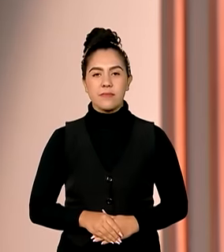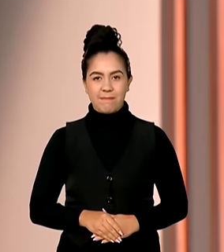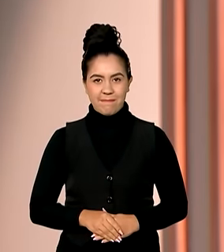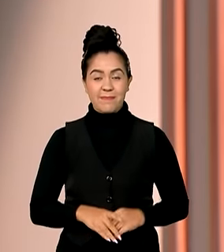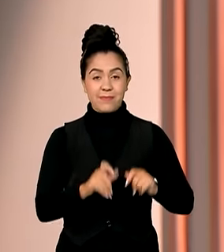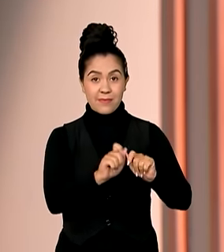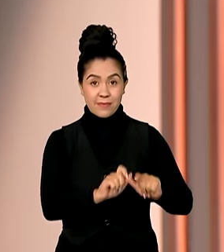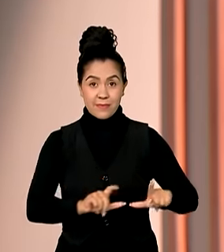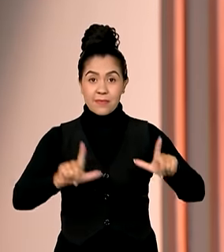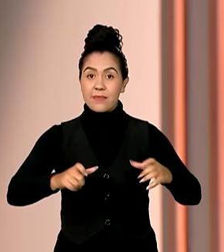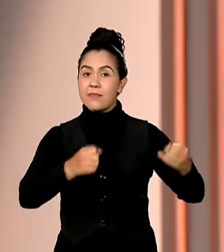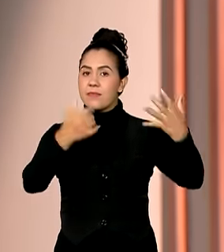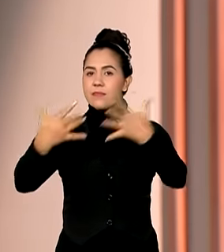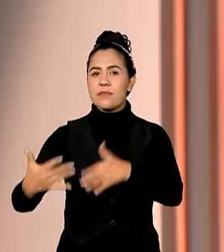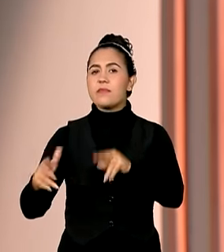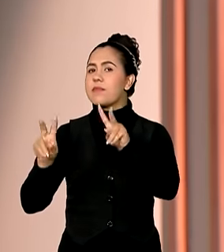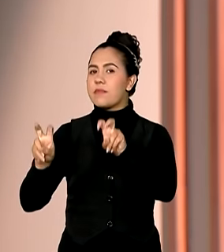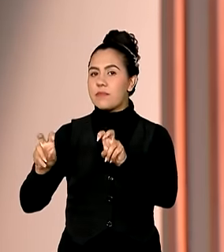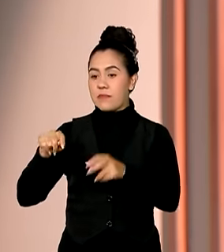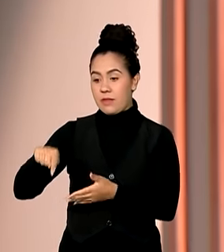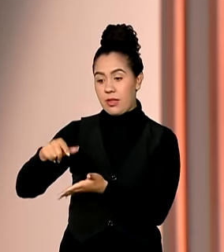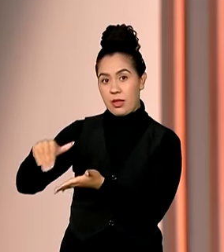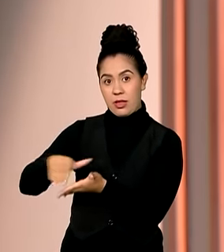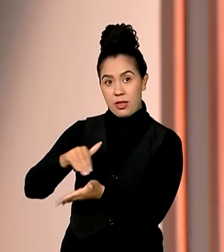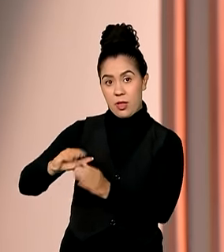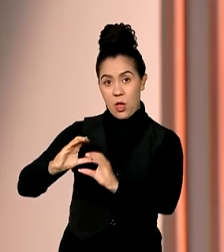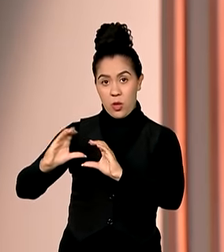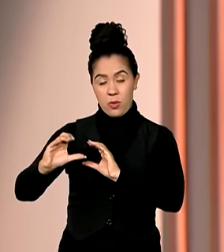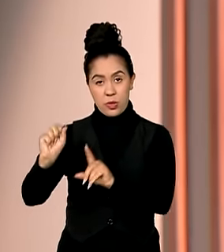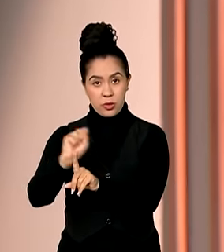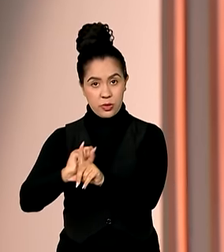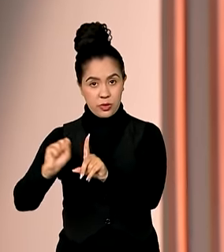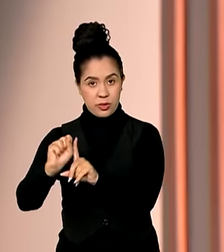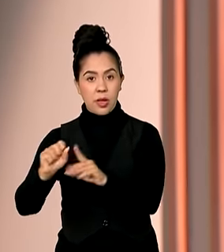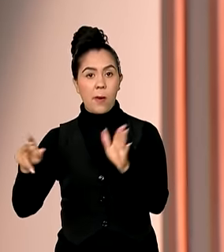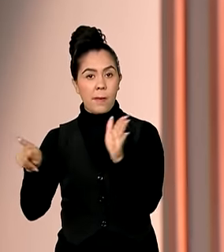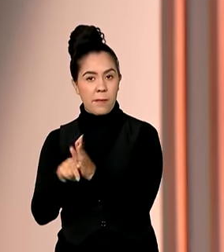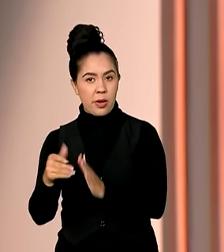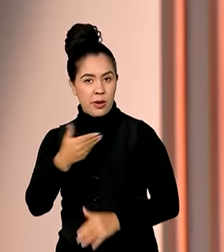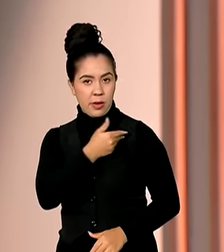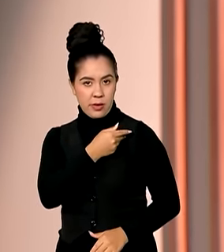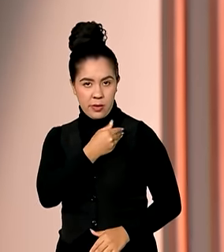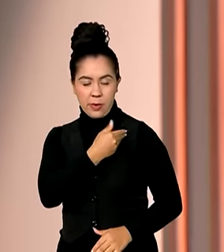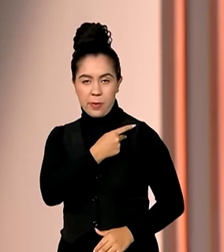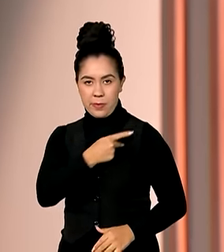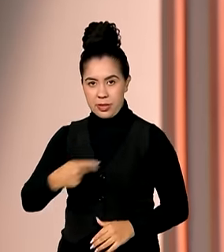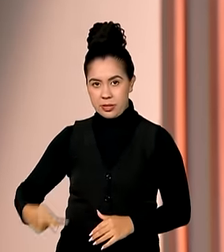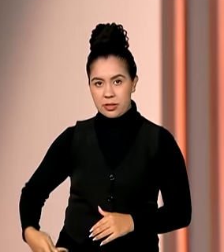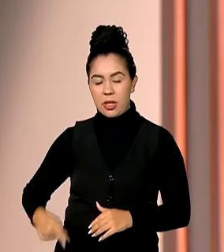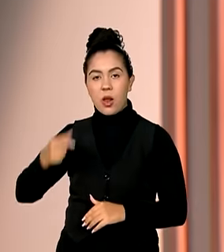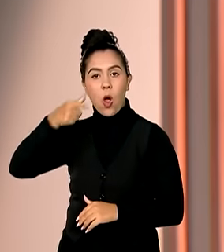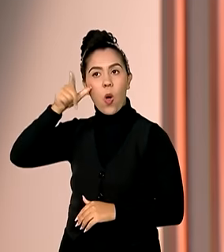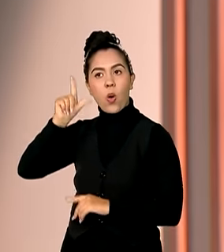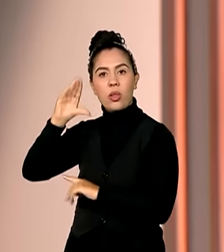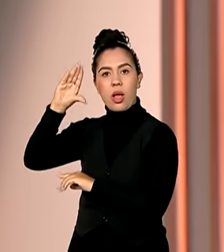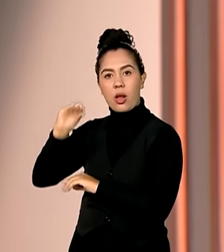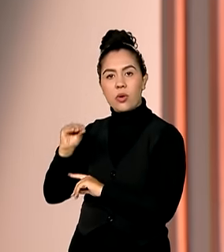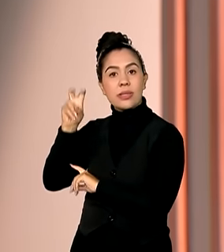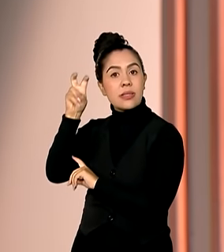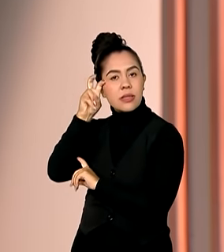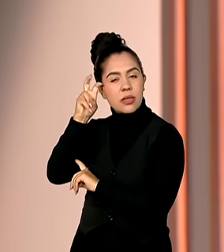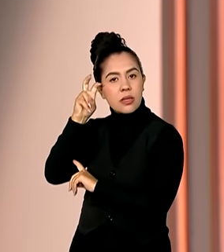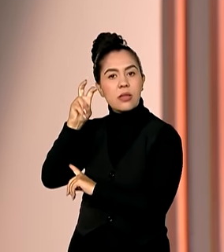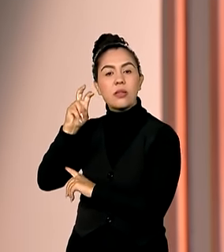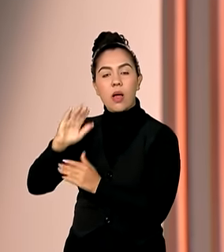Estamos de volta e a Secretaria de Comunicação Social da Presidência da República emitiu na noite dessa quinta-feira uma nota